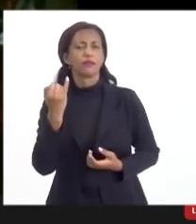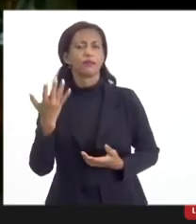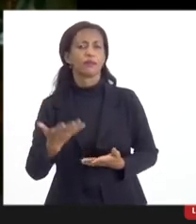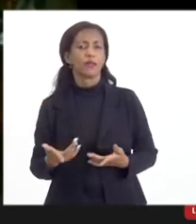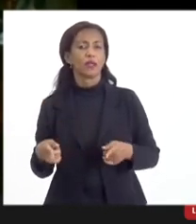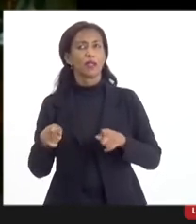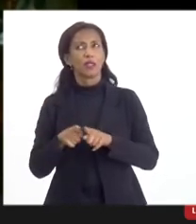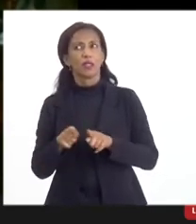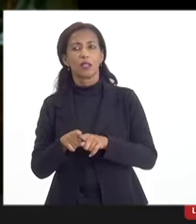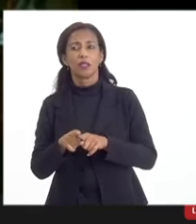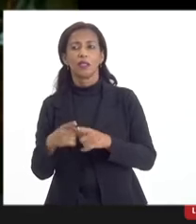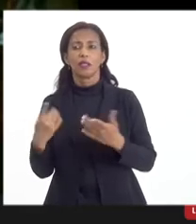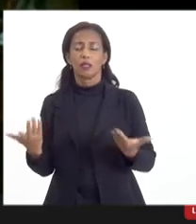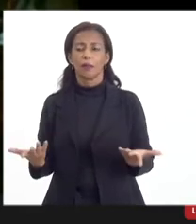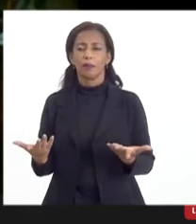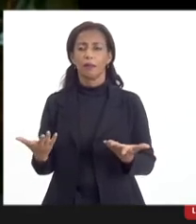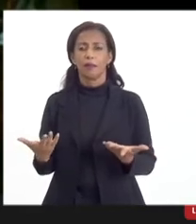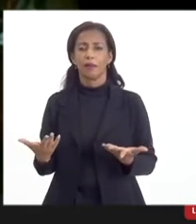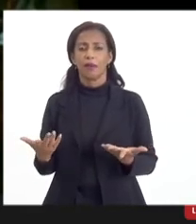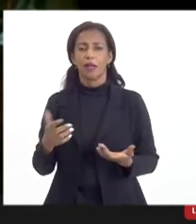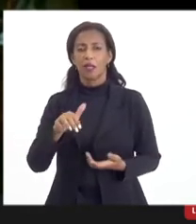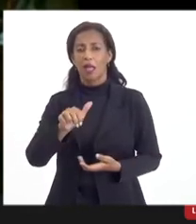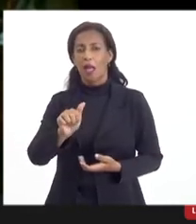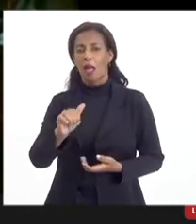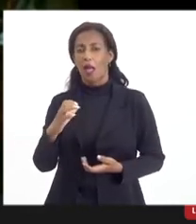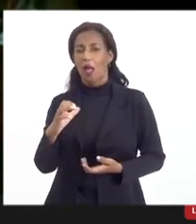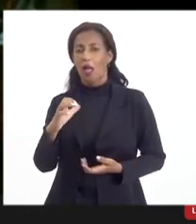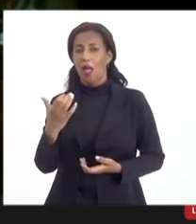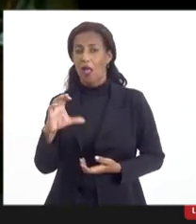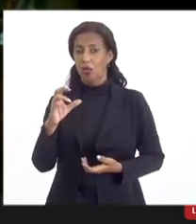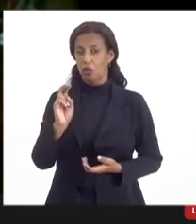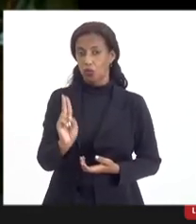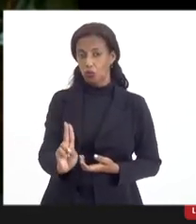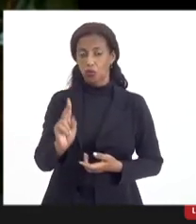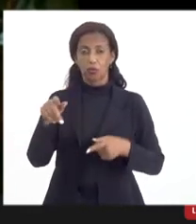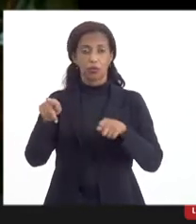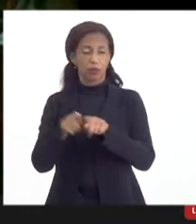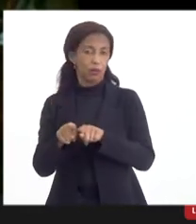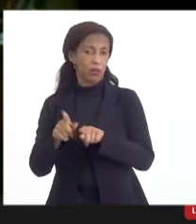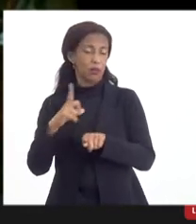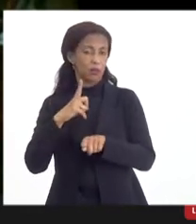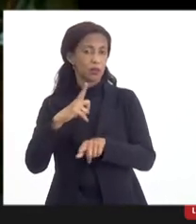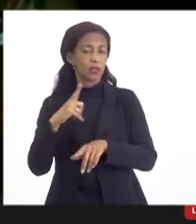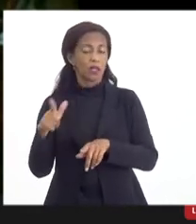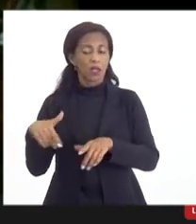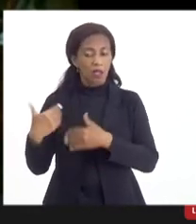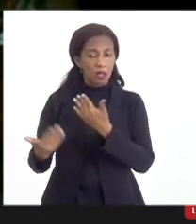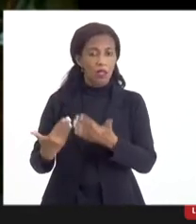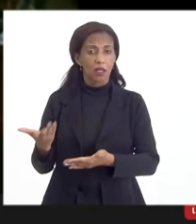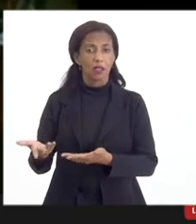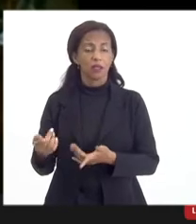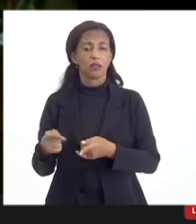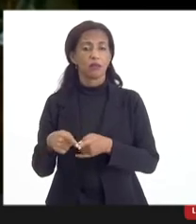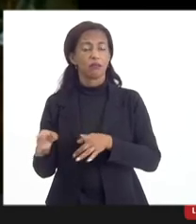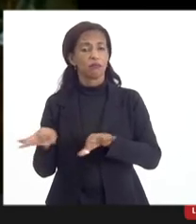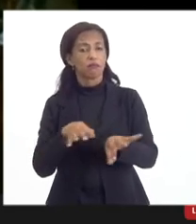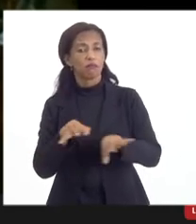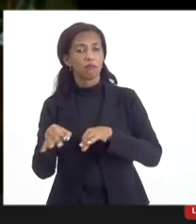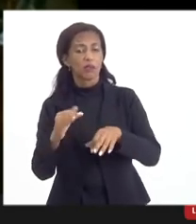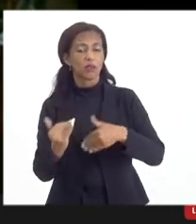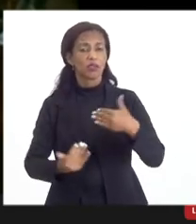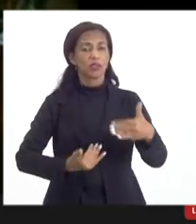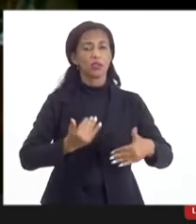provavelmente também em Açú, também se tem, e, além disso, justamente esse